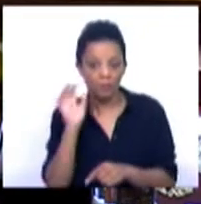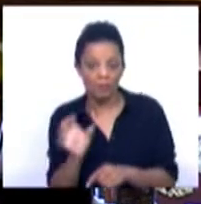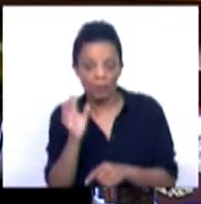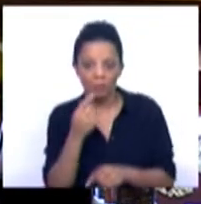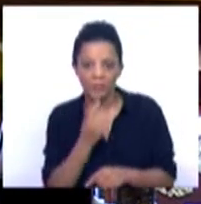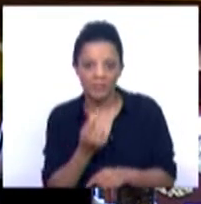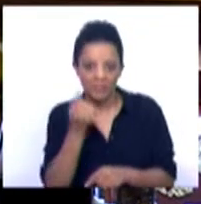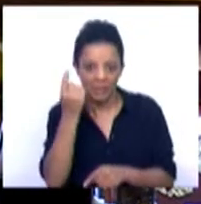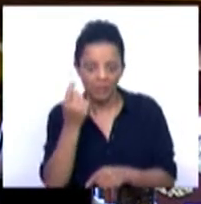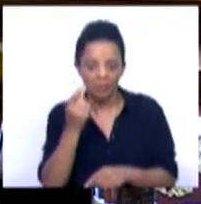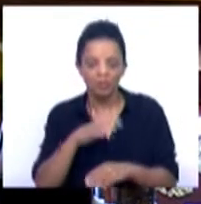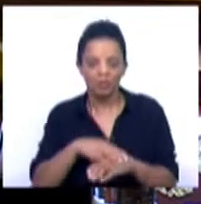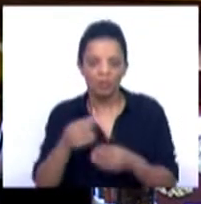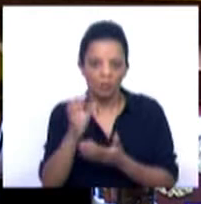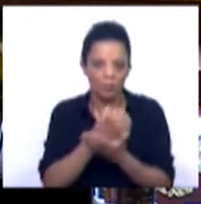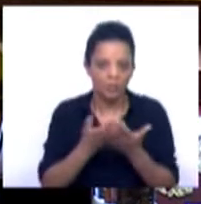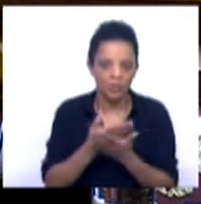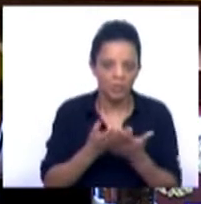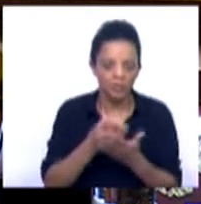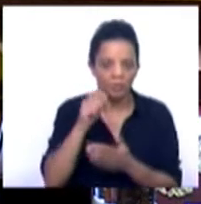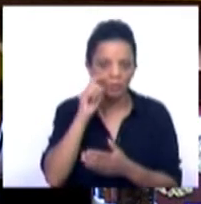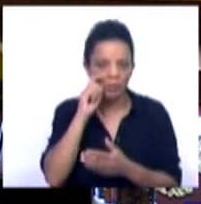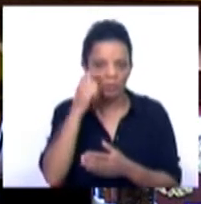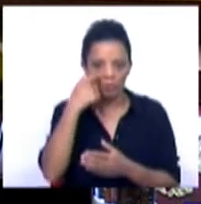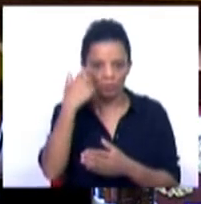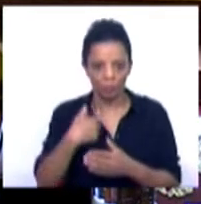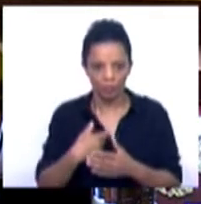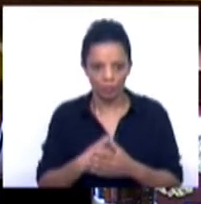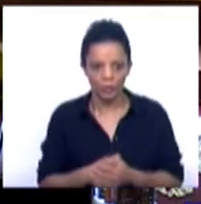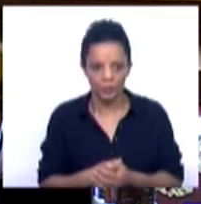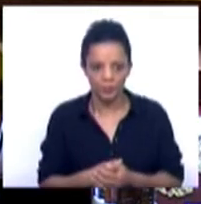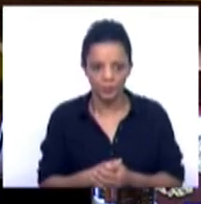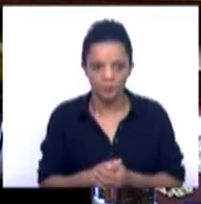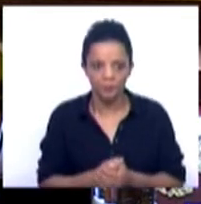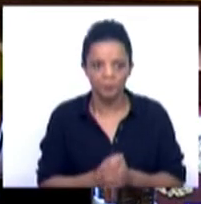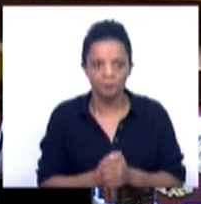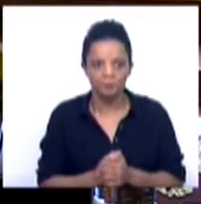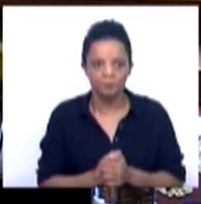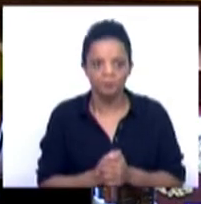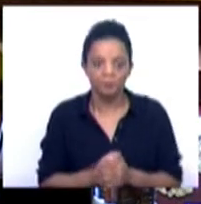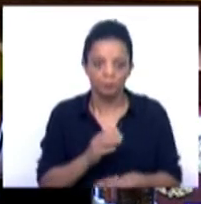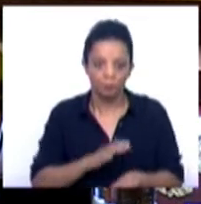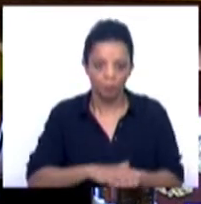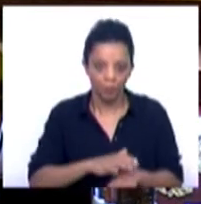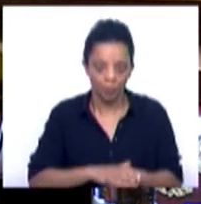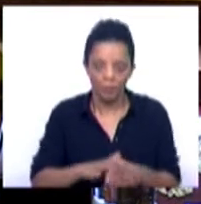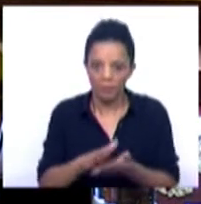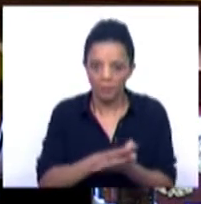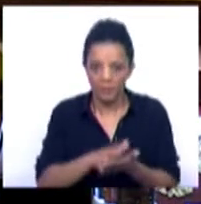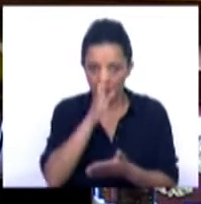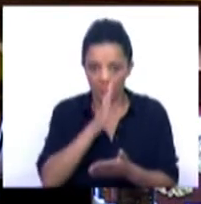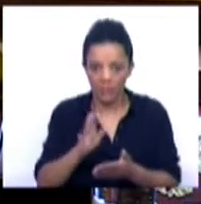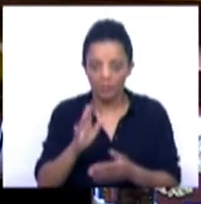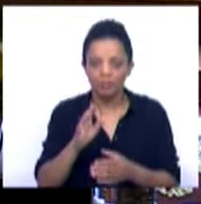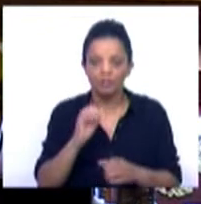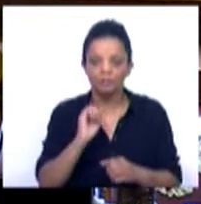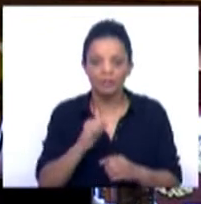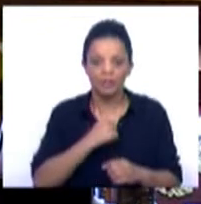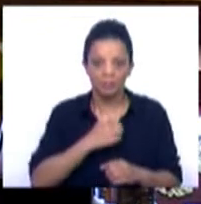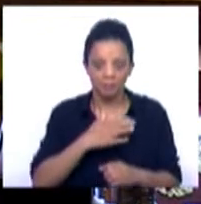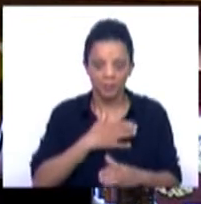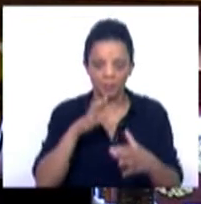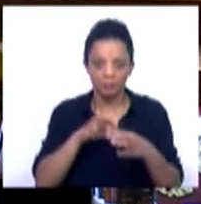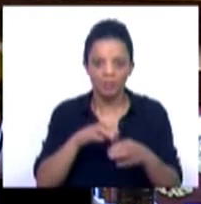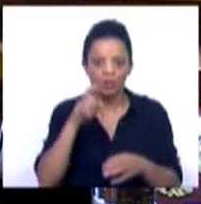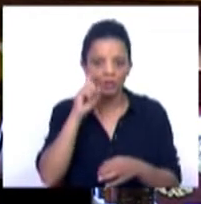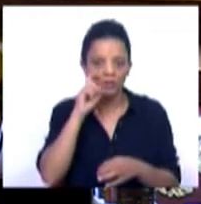é estranha aos fins comerciais e de proteção do consumidor. Foi por não se querer basear nas práticas dos operadores relativamente